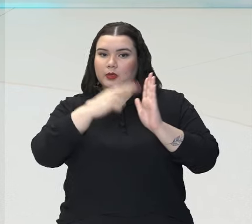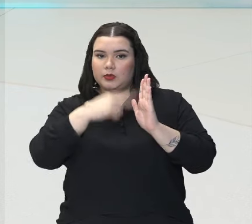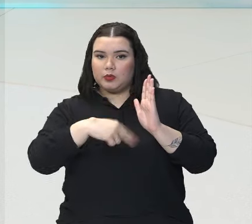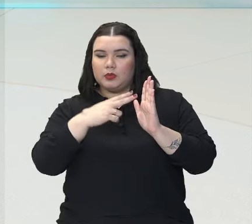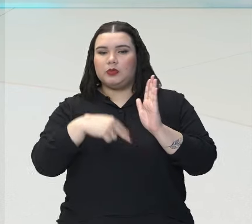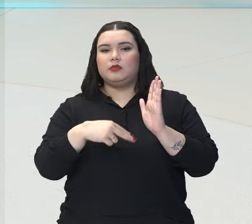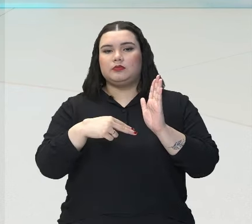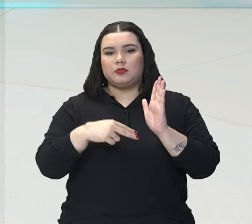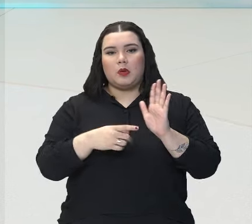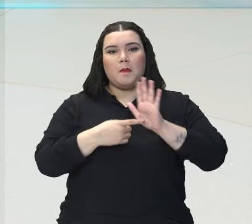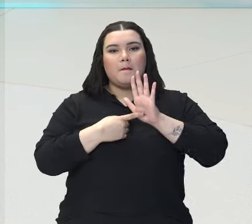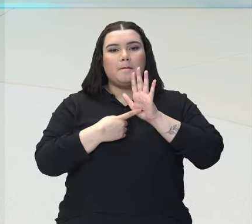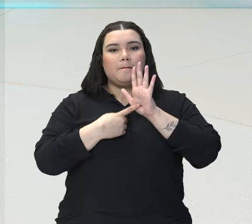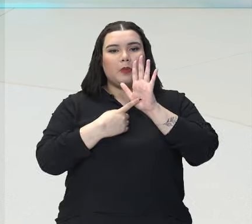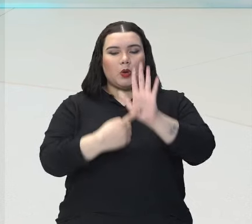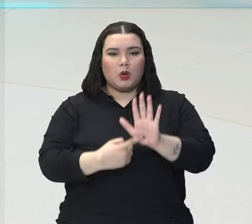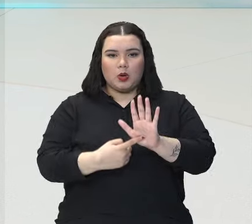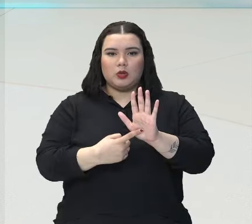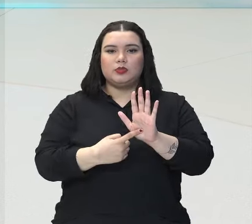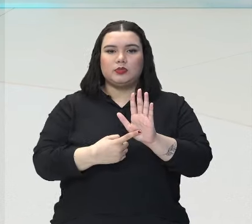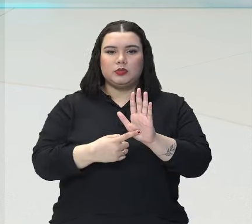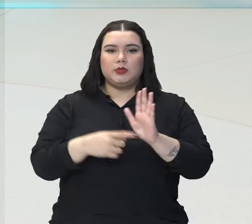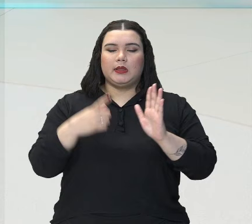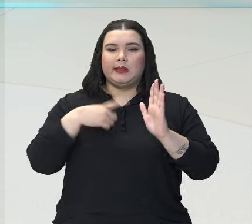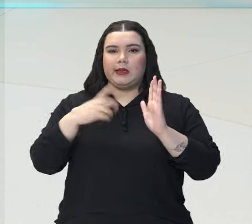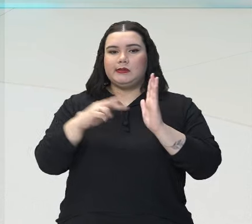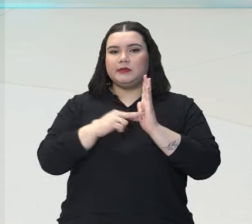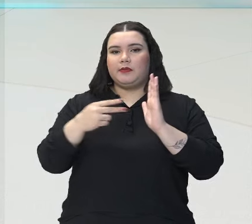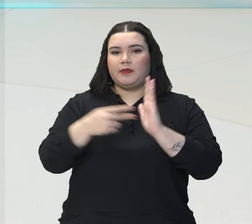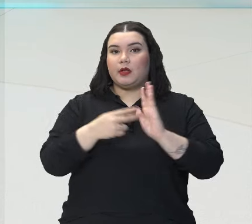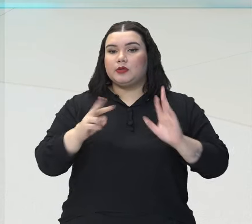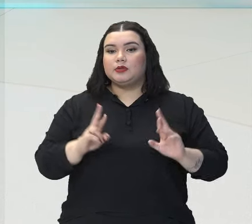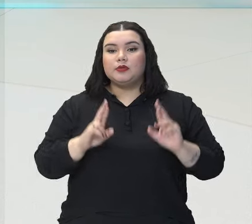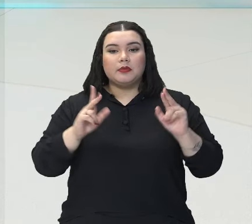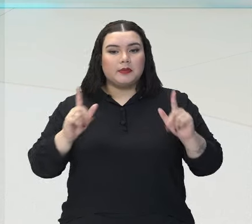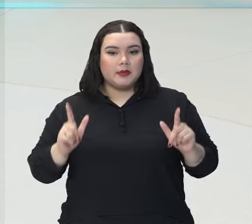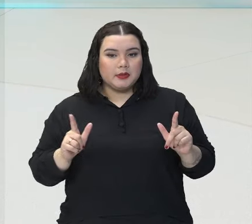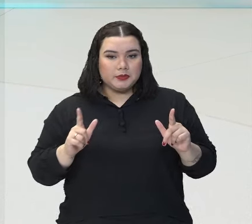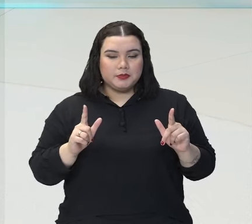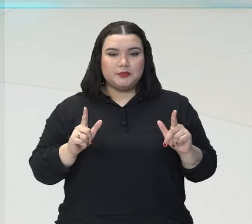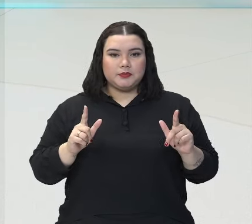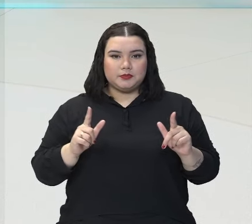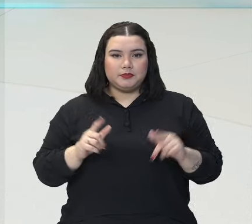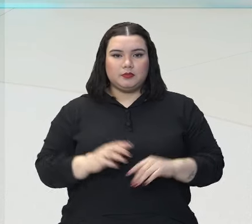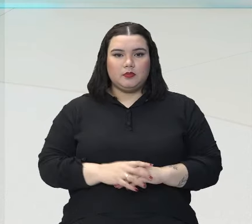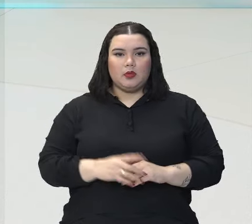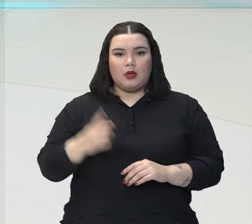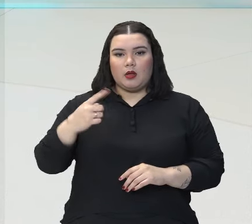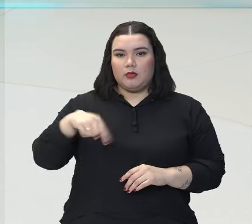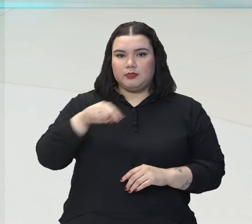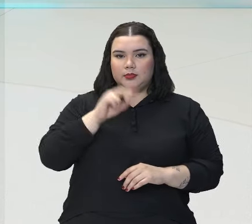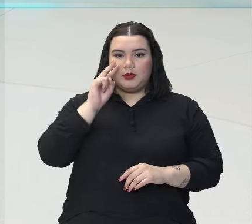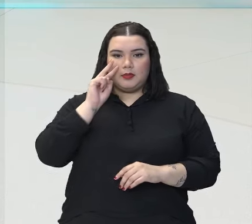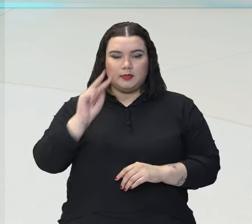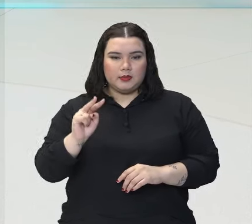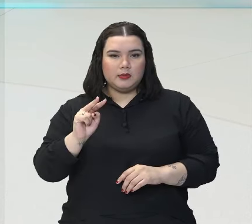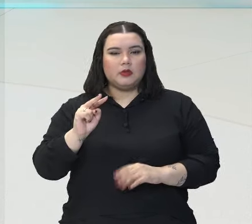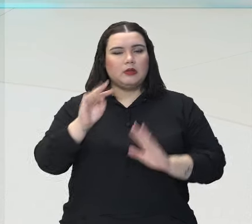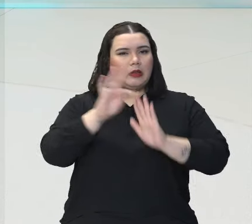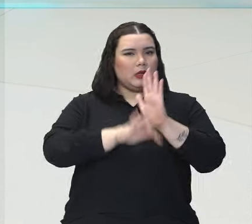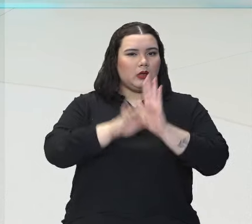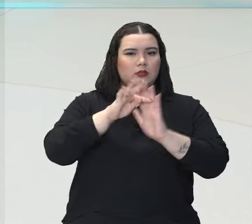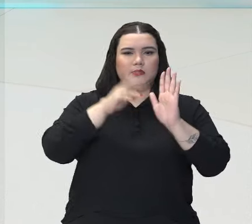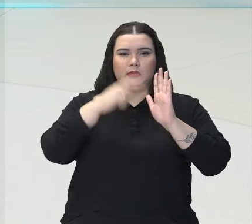elas apresentam situações, sentidos diferentes, né? Isso você vai observar muito nos